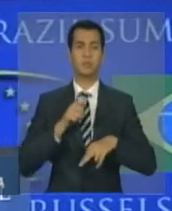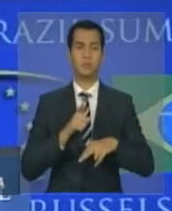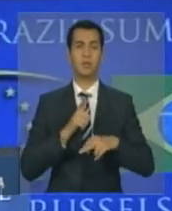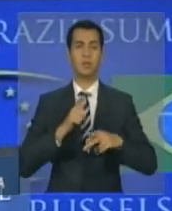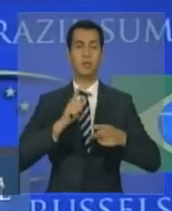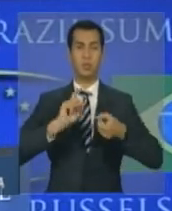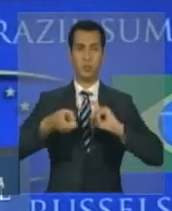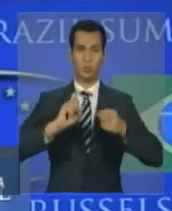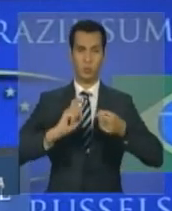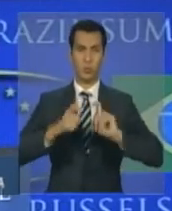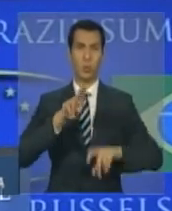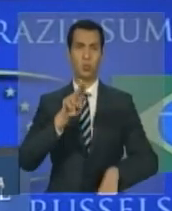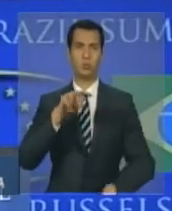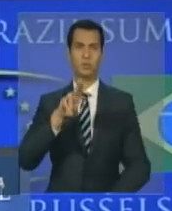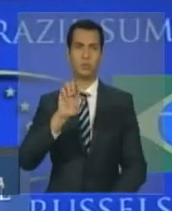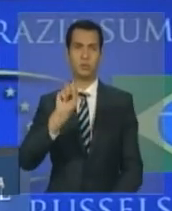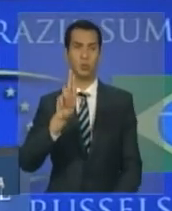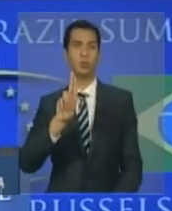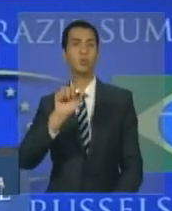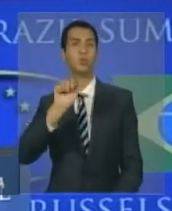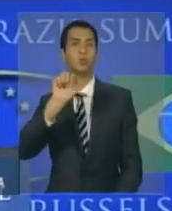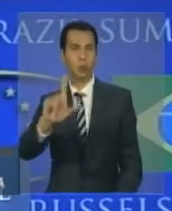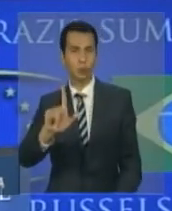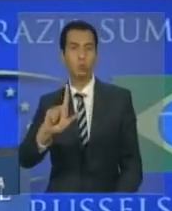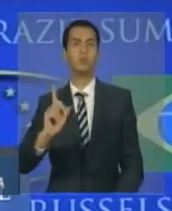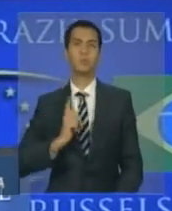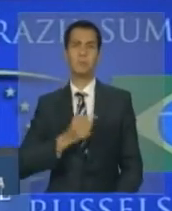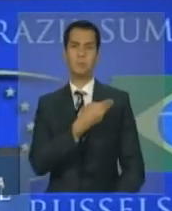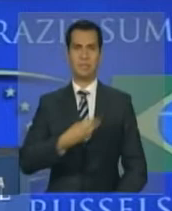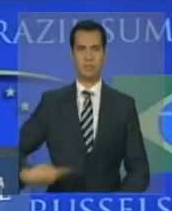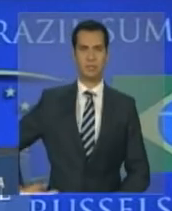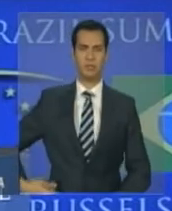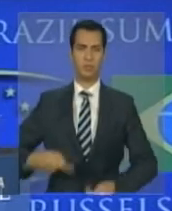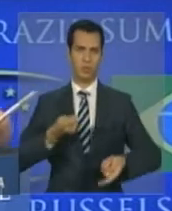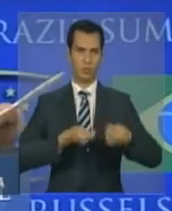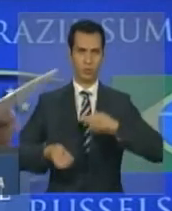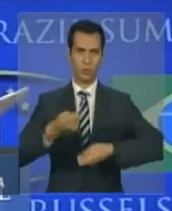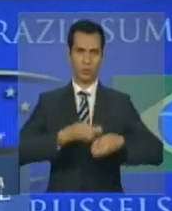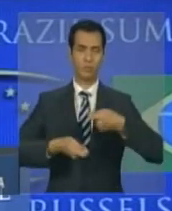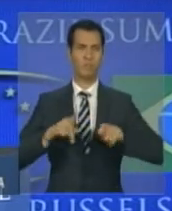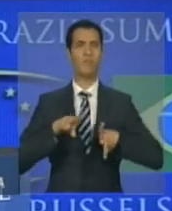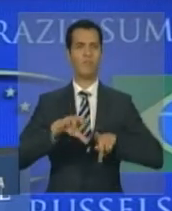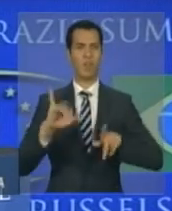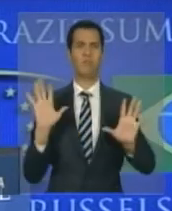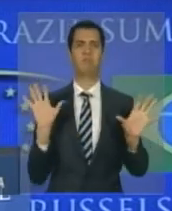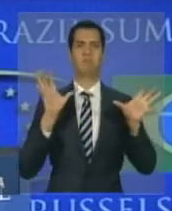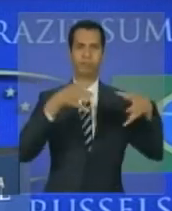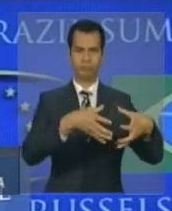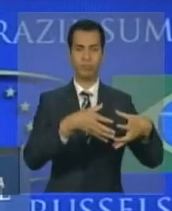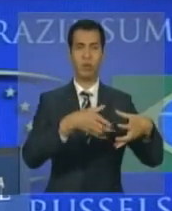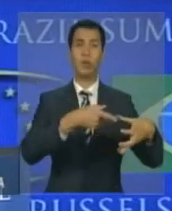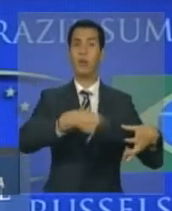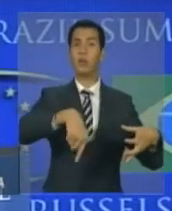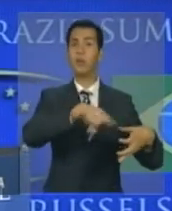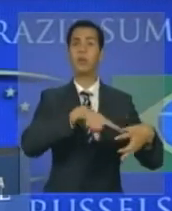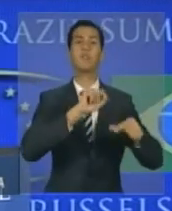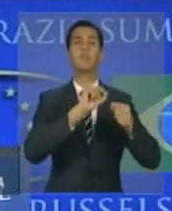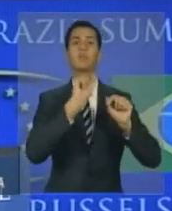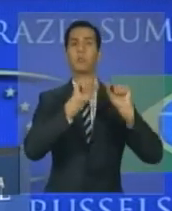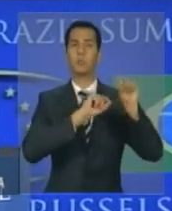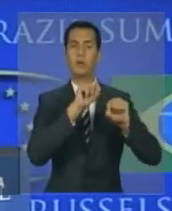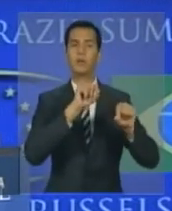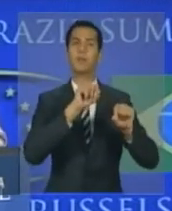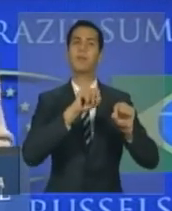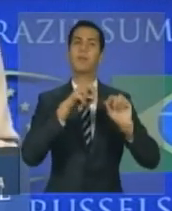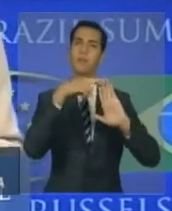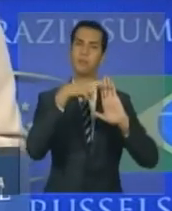se reunir nos próximos dias para coordenar posições com vistas à Cúpula de Cândis. Senhoras e senhores,